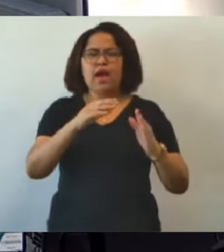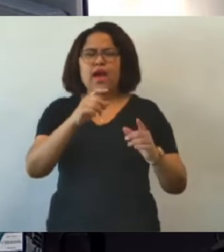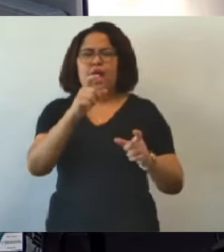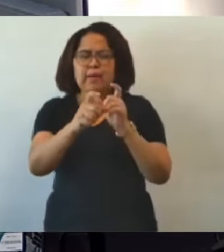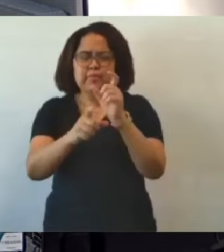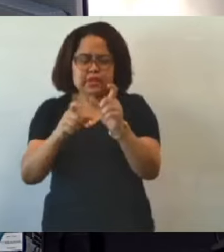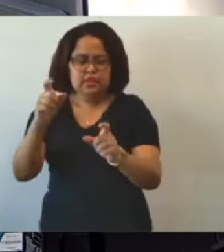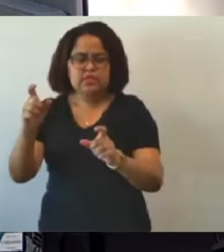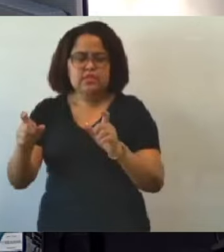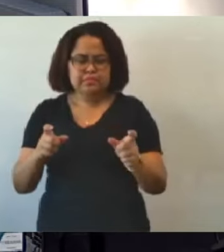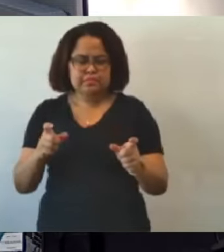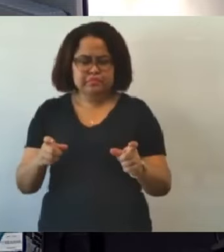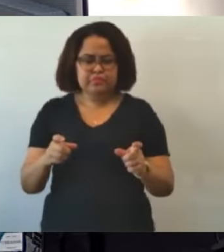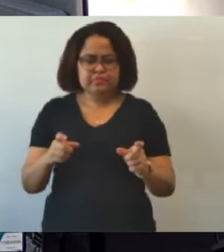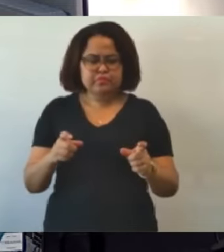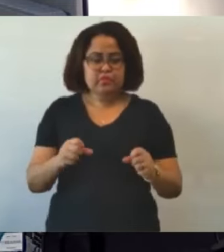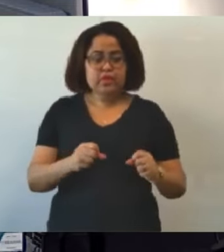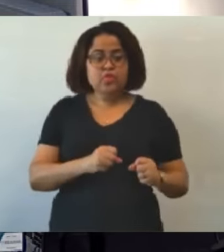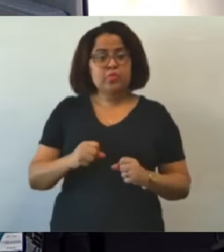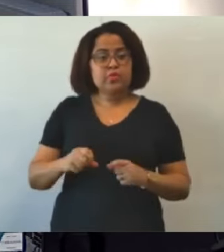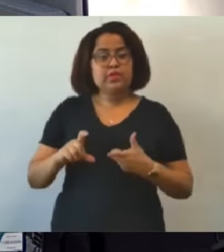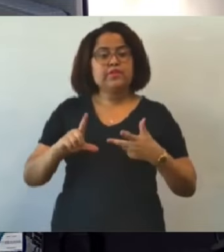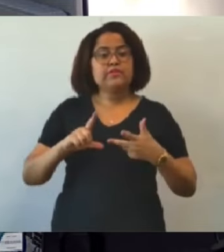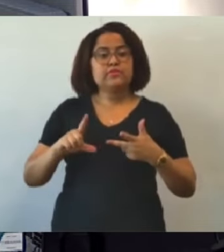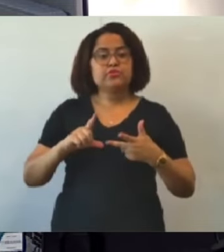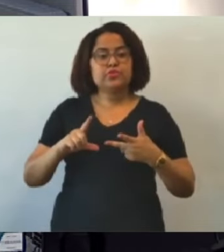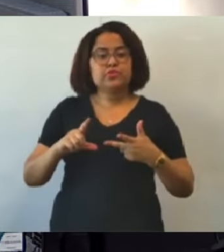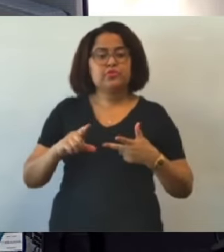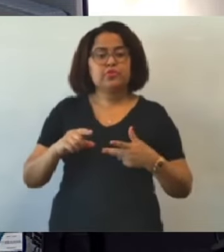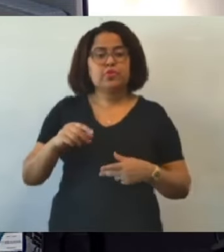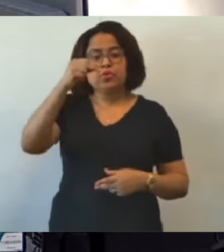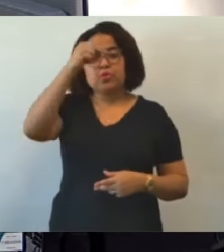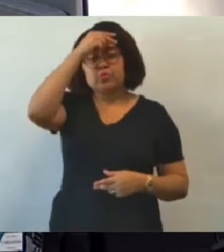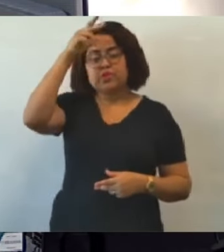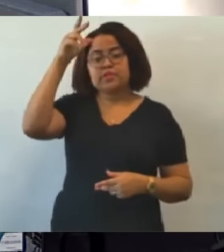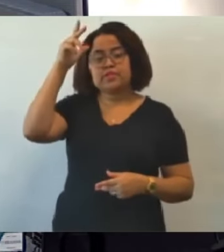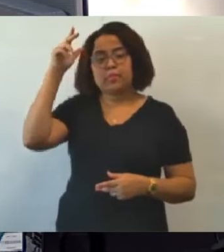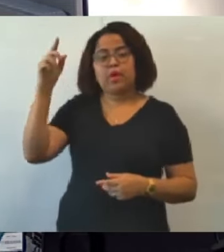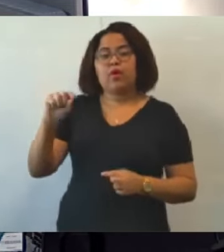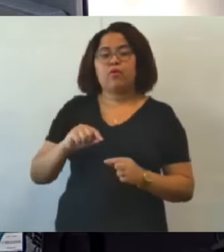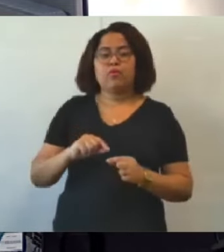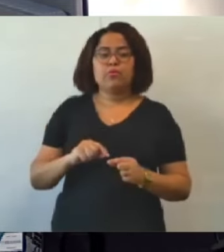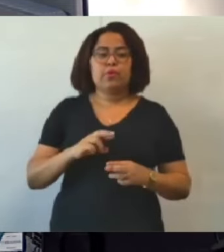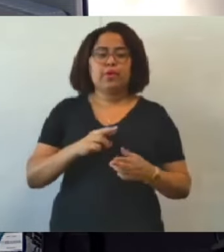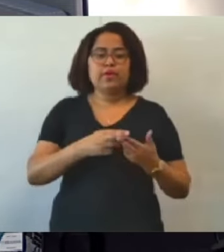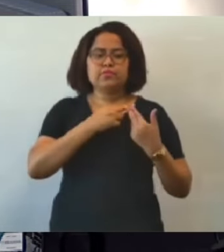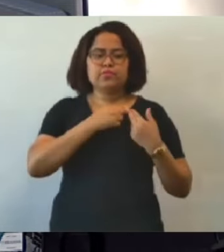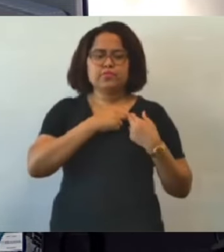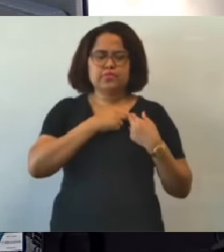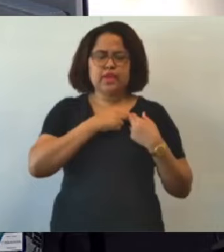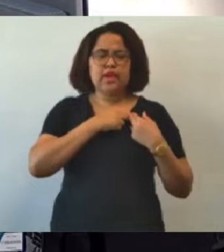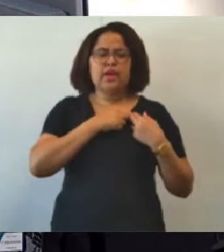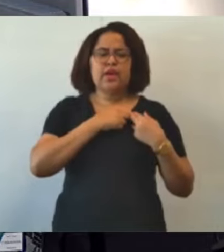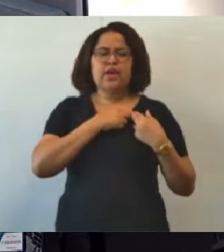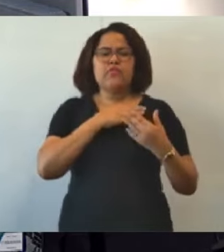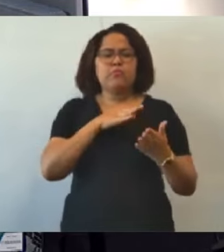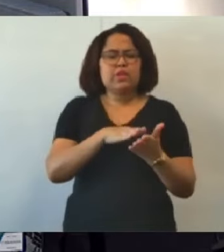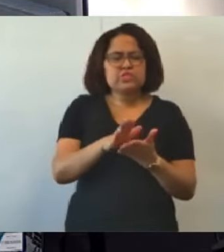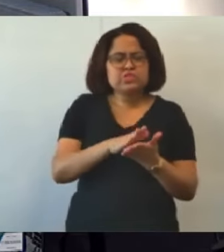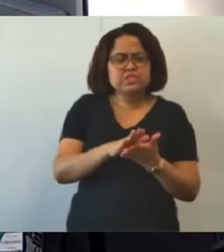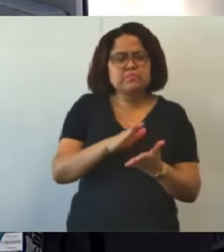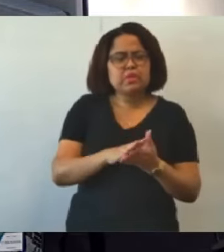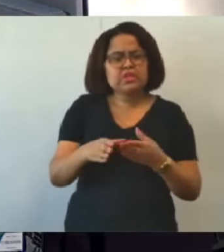despesas e pela equipe administrativa. E a legislação também,